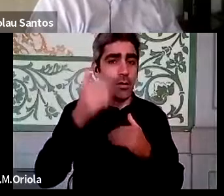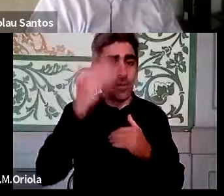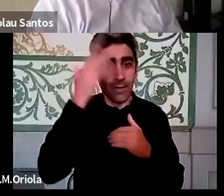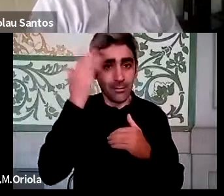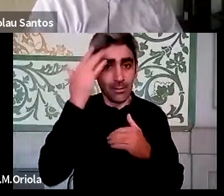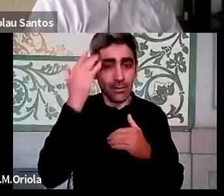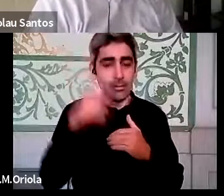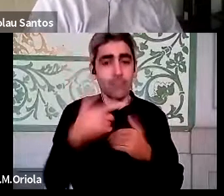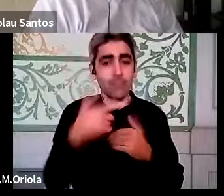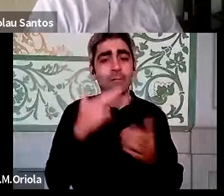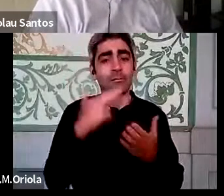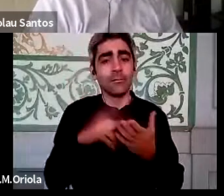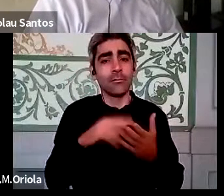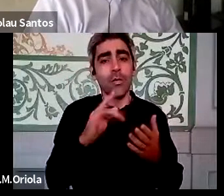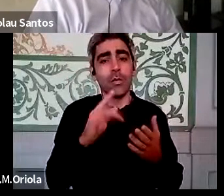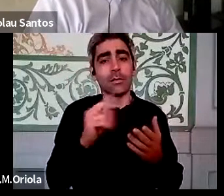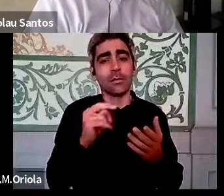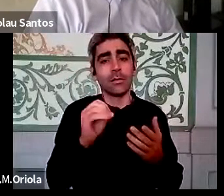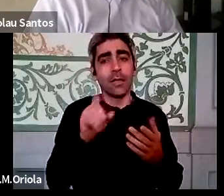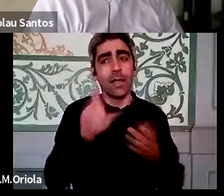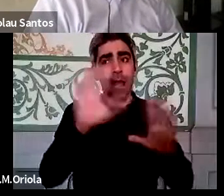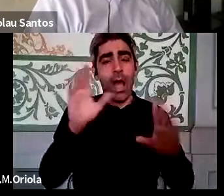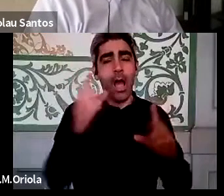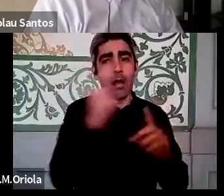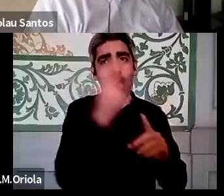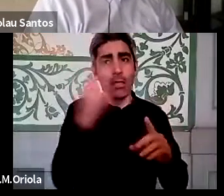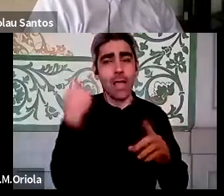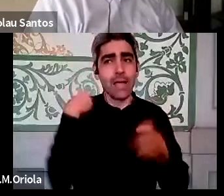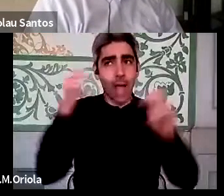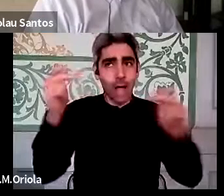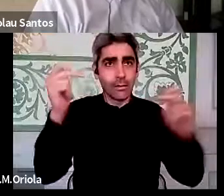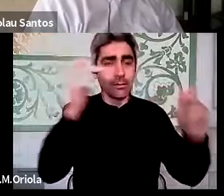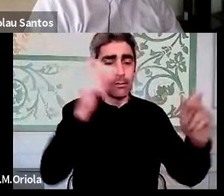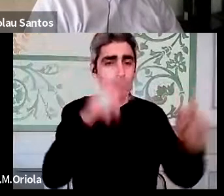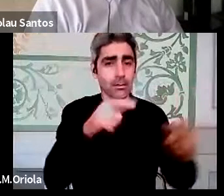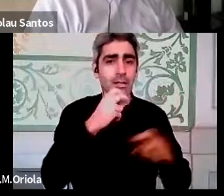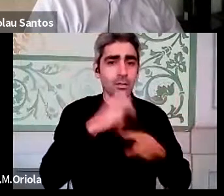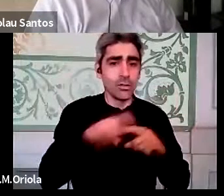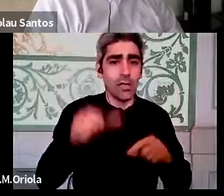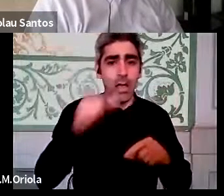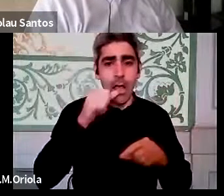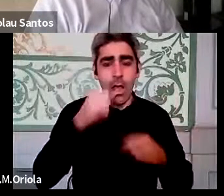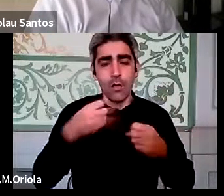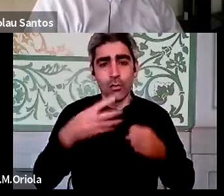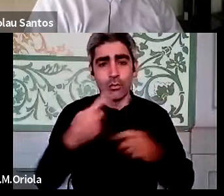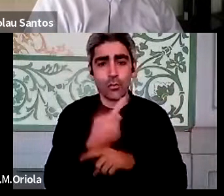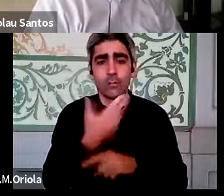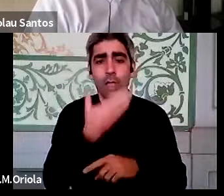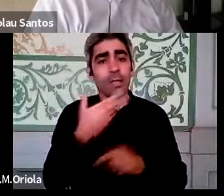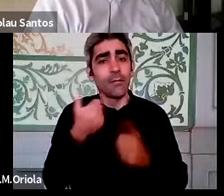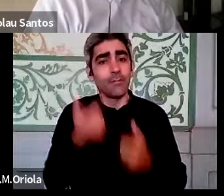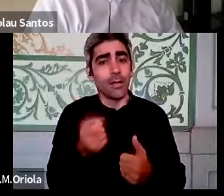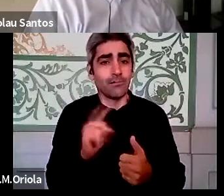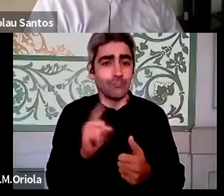as 430, a consumir em cada uma das casas deles essa energia, essa água e essas coisas e se calhar não tão eficientemente como,